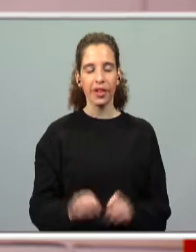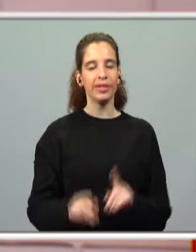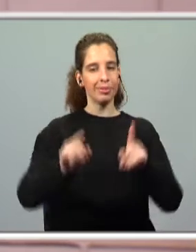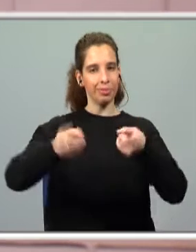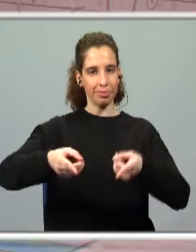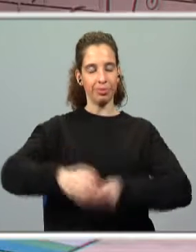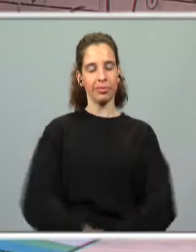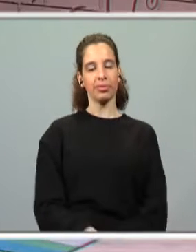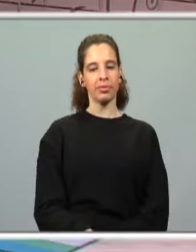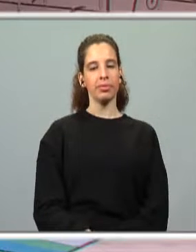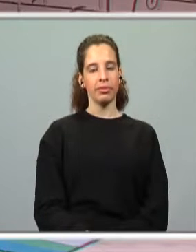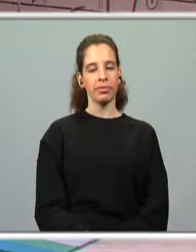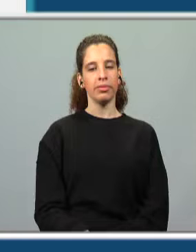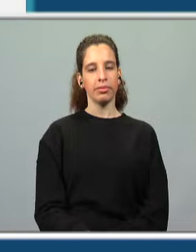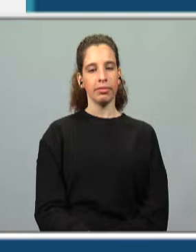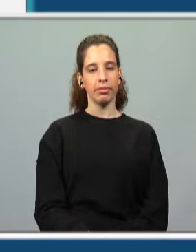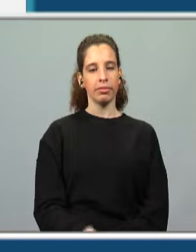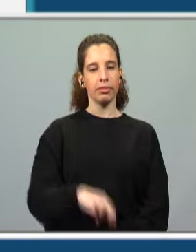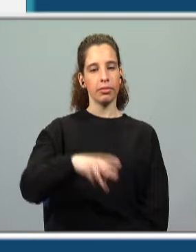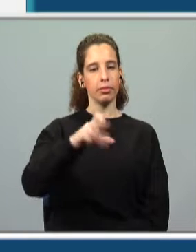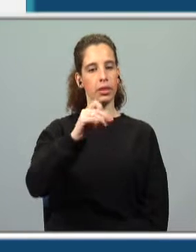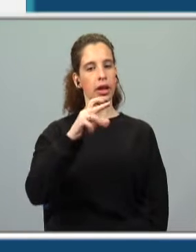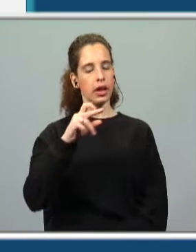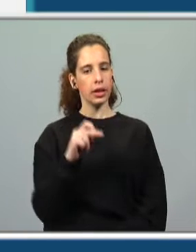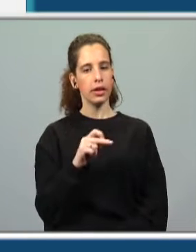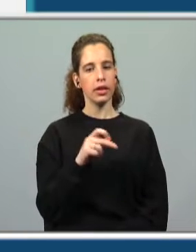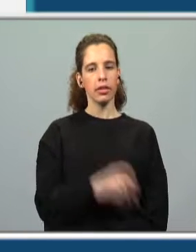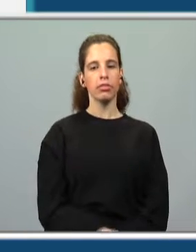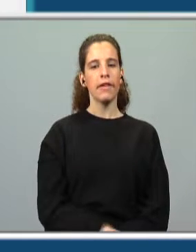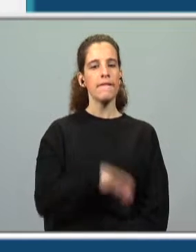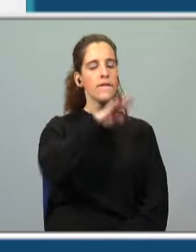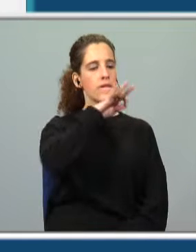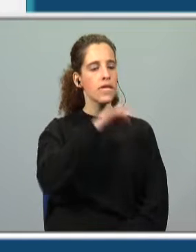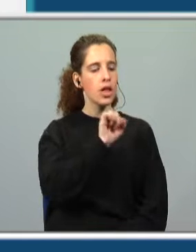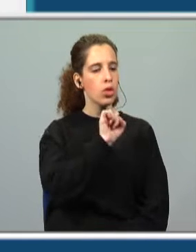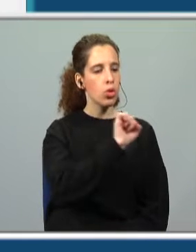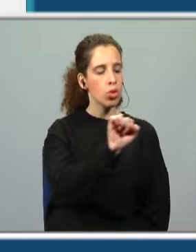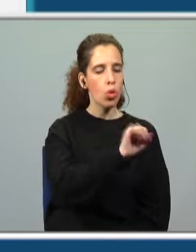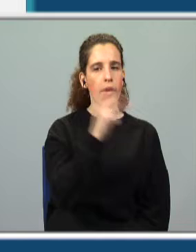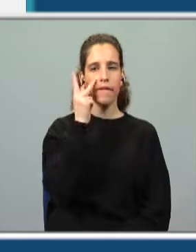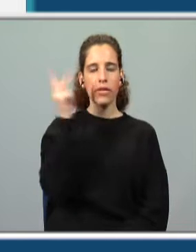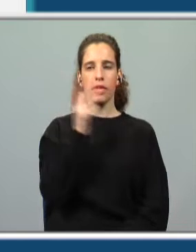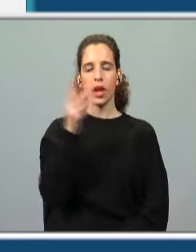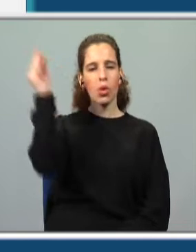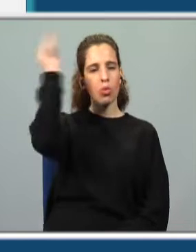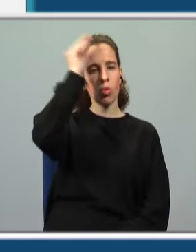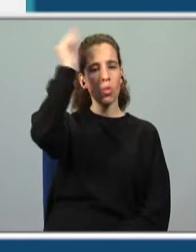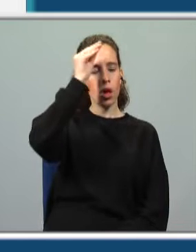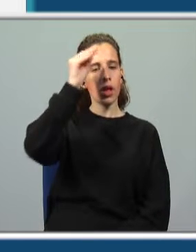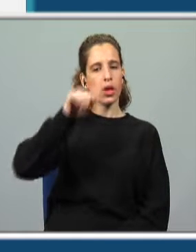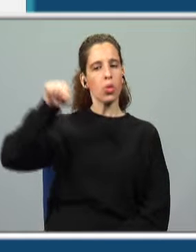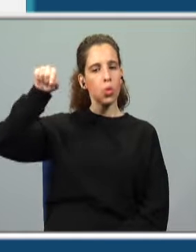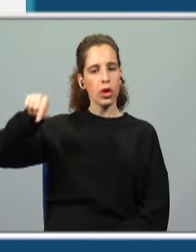iniciar. Maria Poeirinha vivia com a sua família numa aldeia no interior.